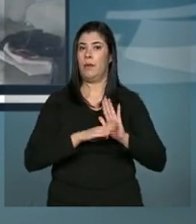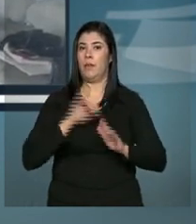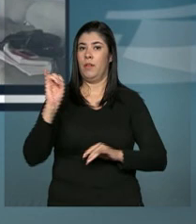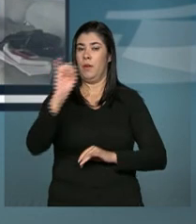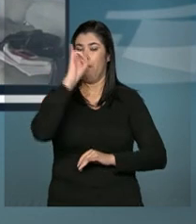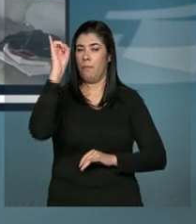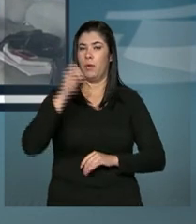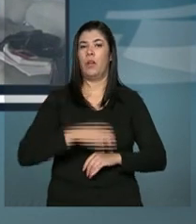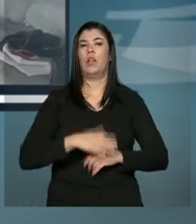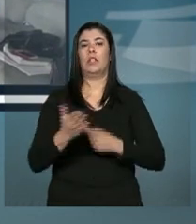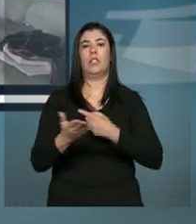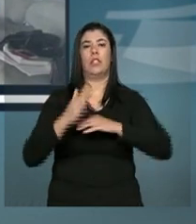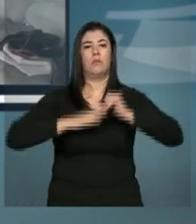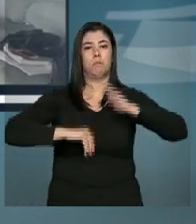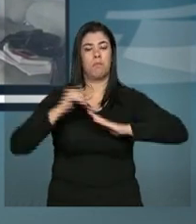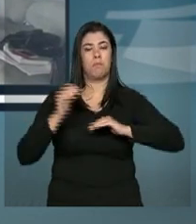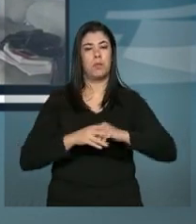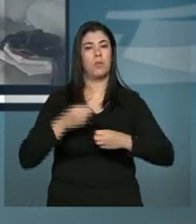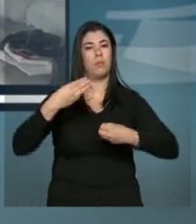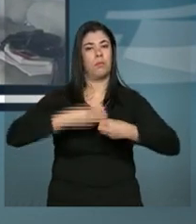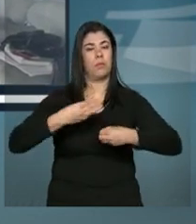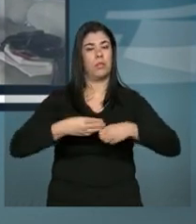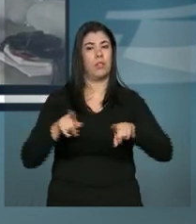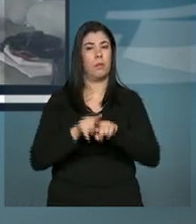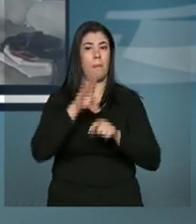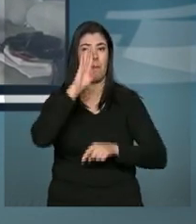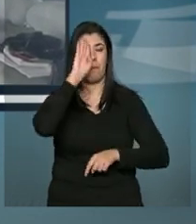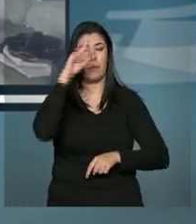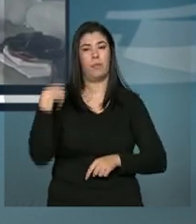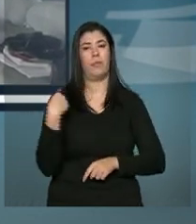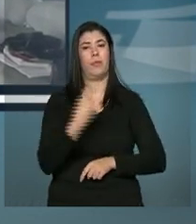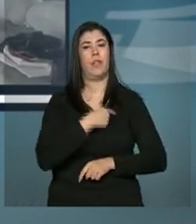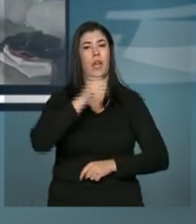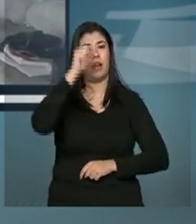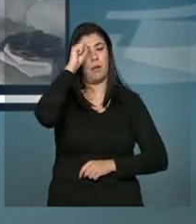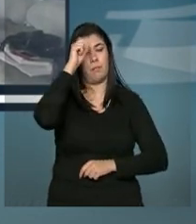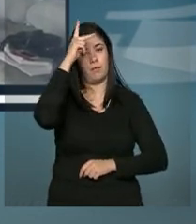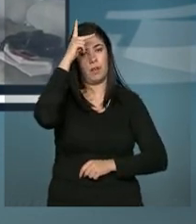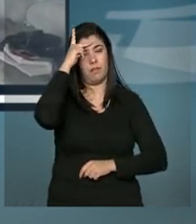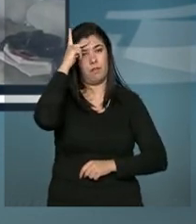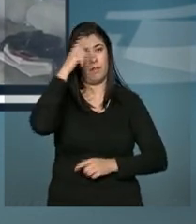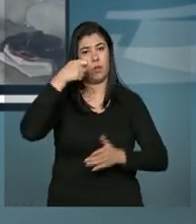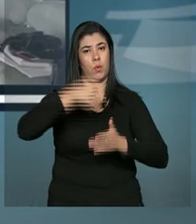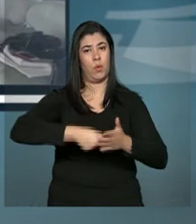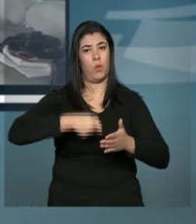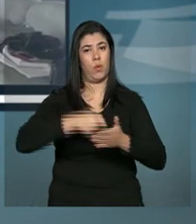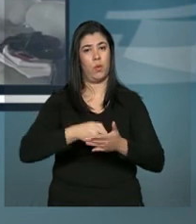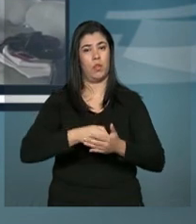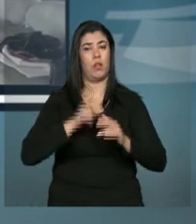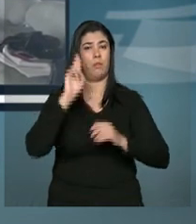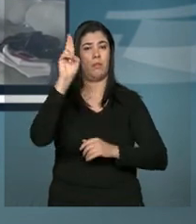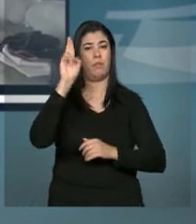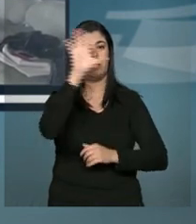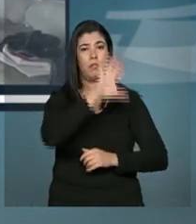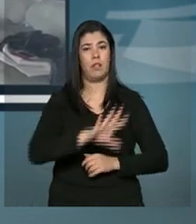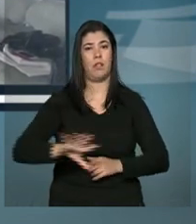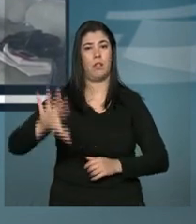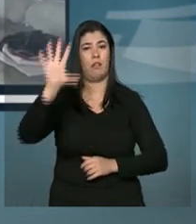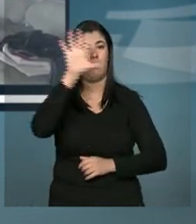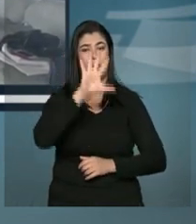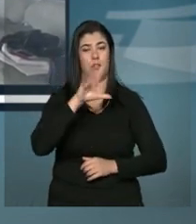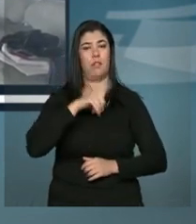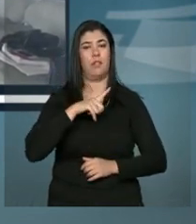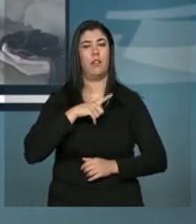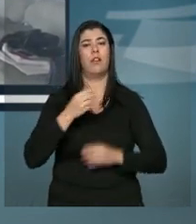ferramenta para os municípios, principalmente para nós, prefeitos da Frente Nacional de Prefeitos, que encampamos a